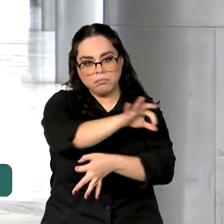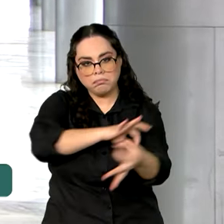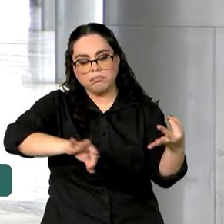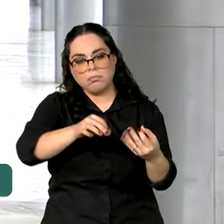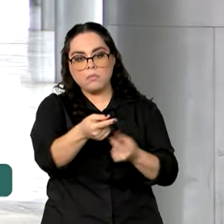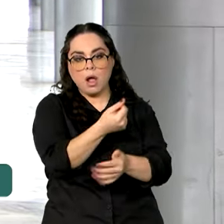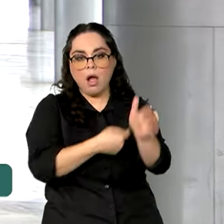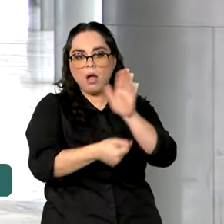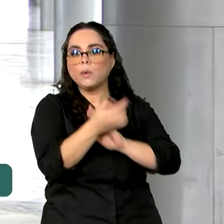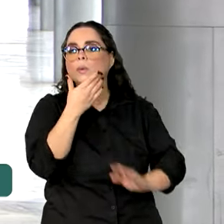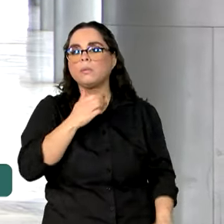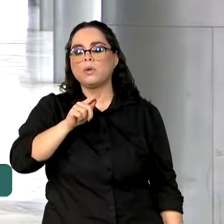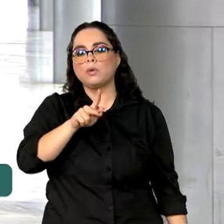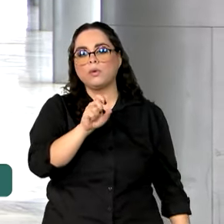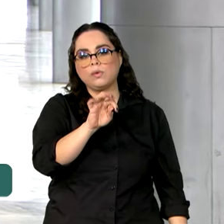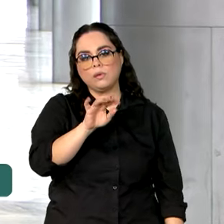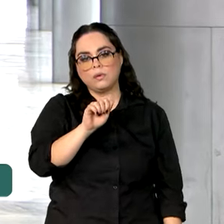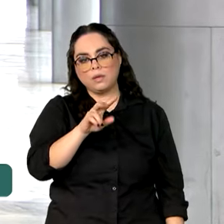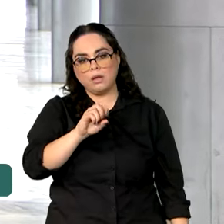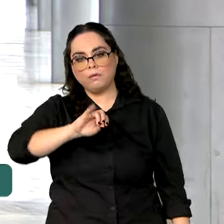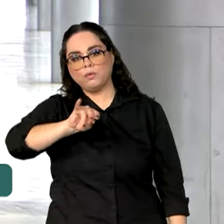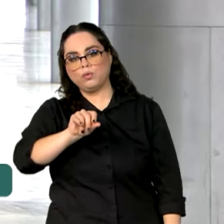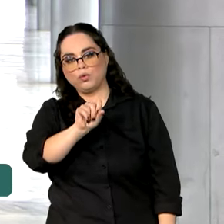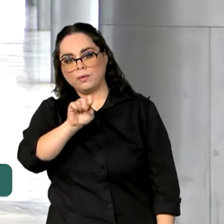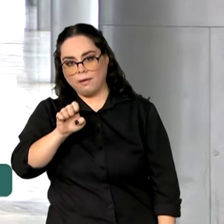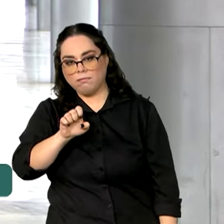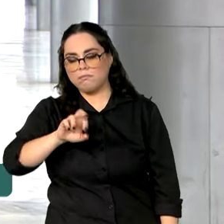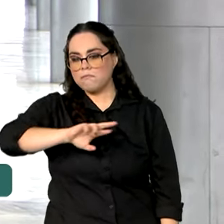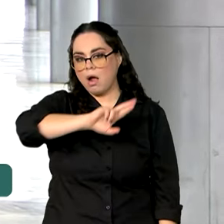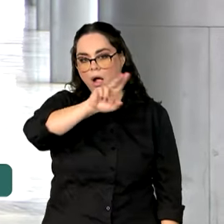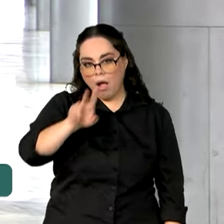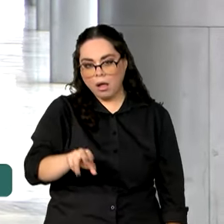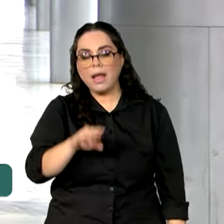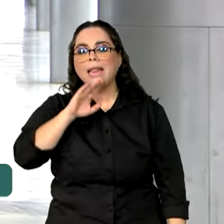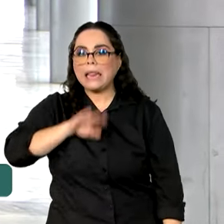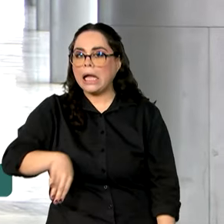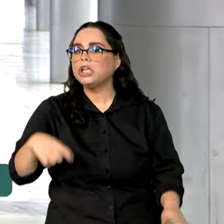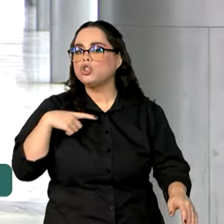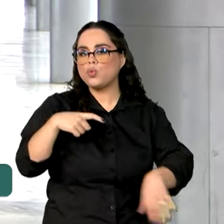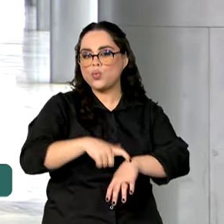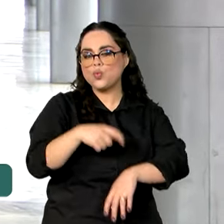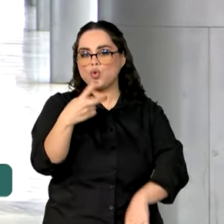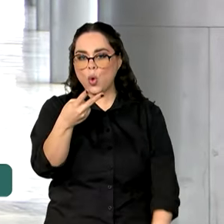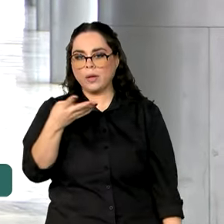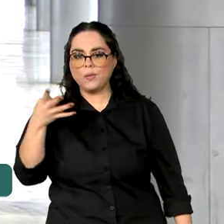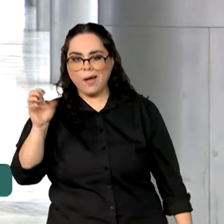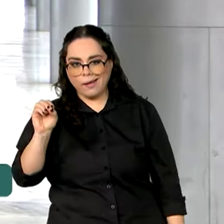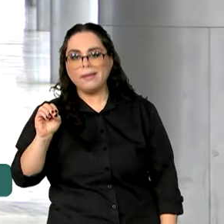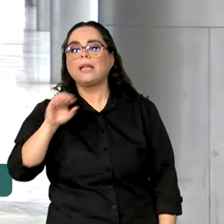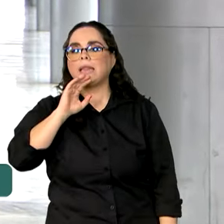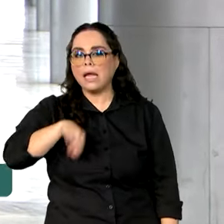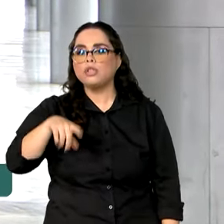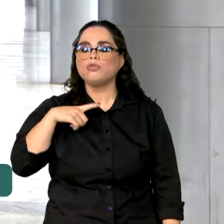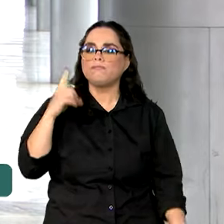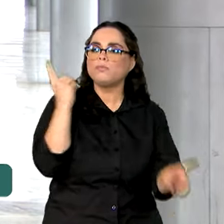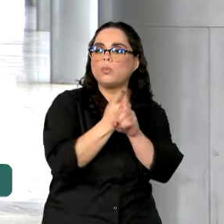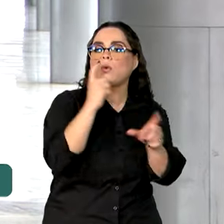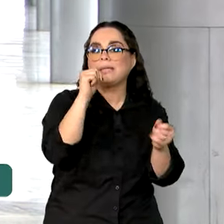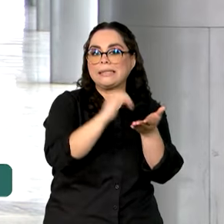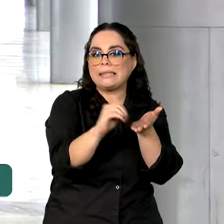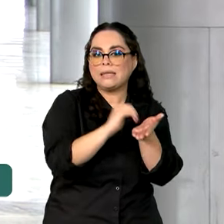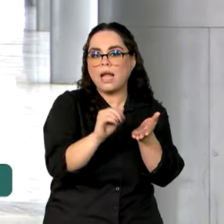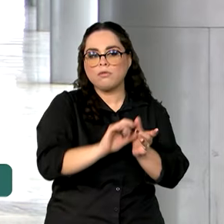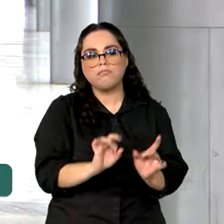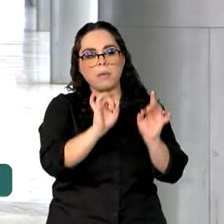Orçamento, Gustavo José de Guimarães e Souza. Depois, à tarde, às 2h40, ele tem um breve encontro com o secretário especial